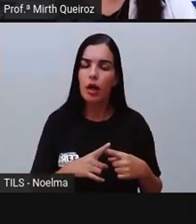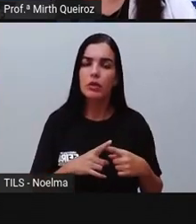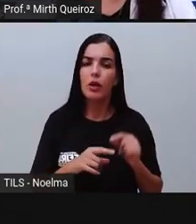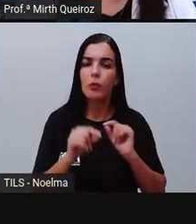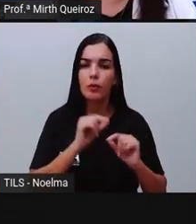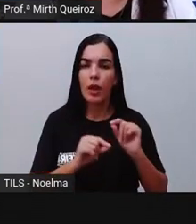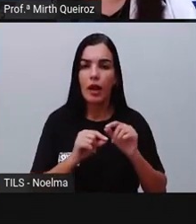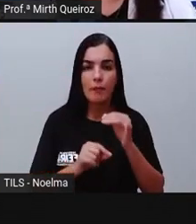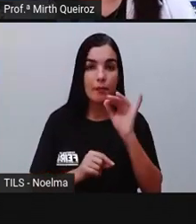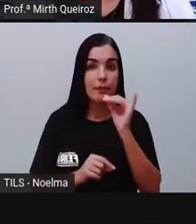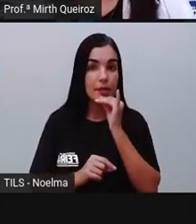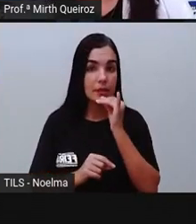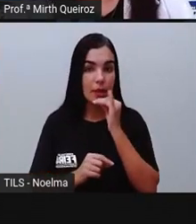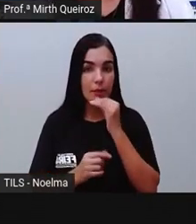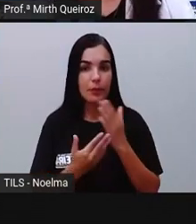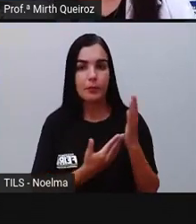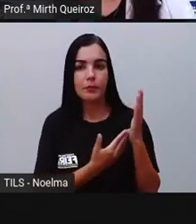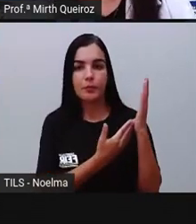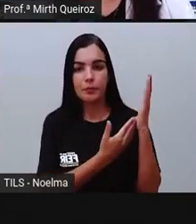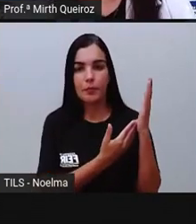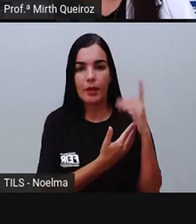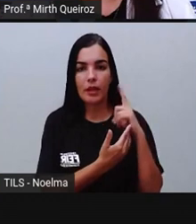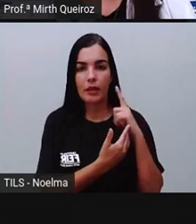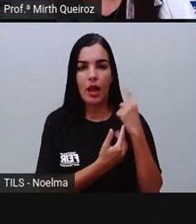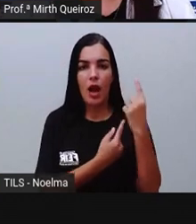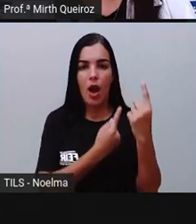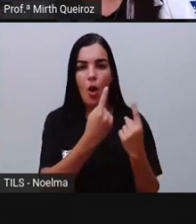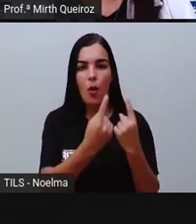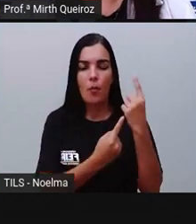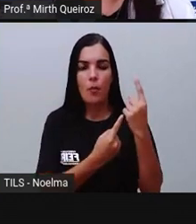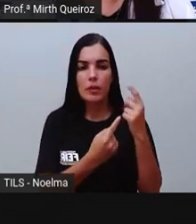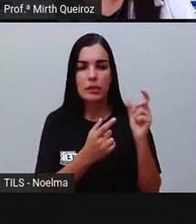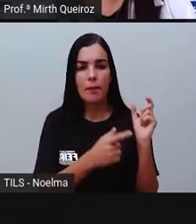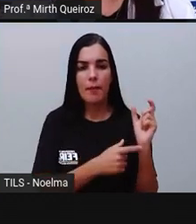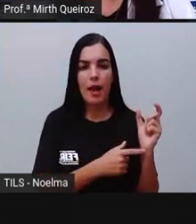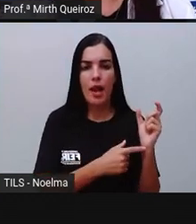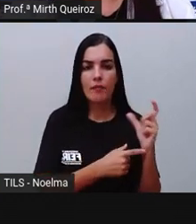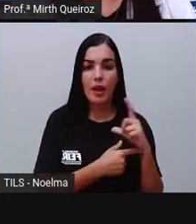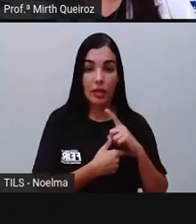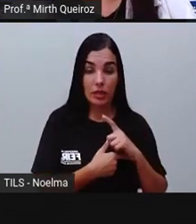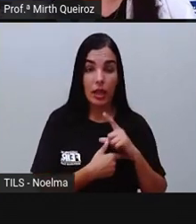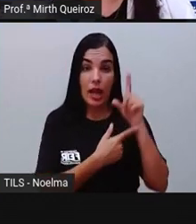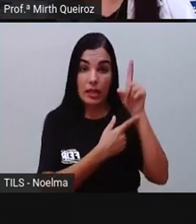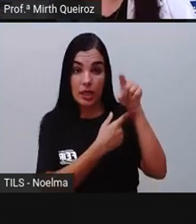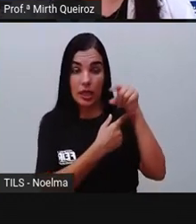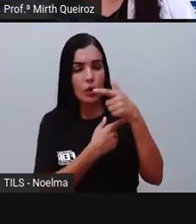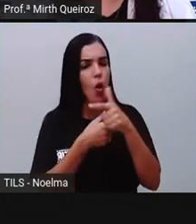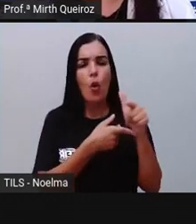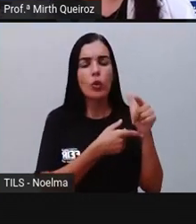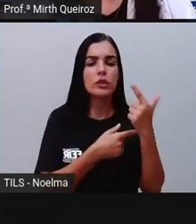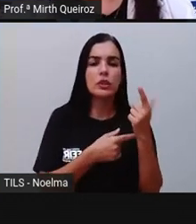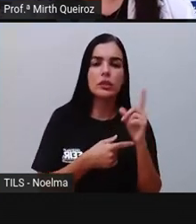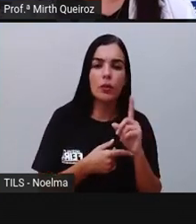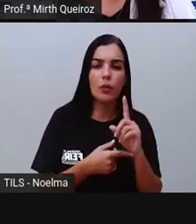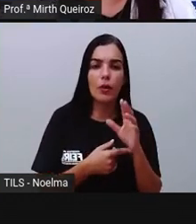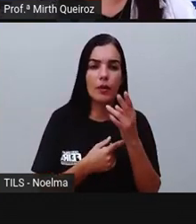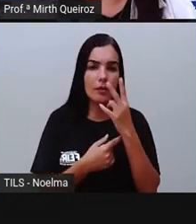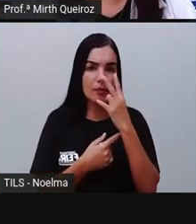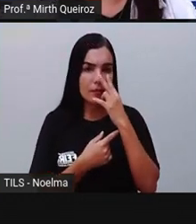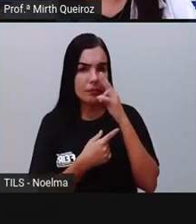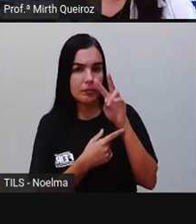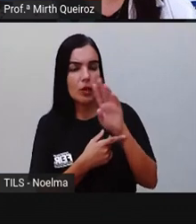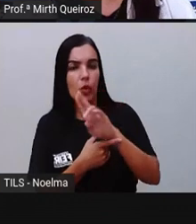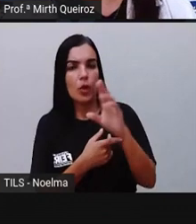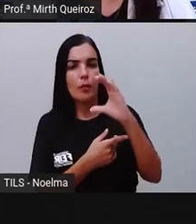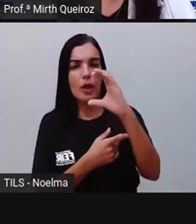Por exemplo, nós temos aqui algumas palavras. Algumas têm acento, outras não, né? No caso aqui, códice.